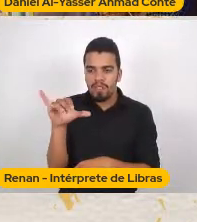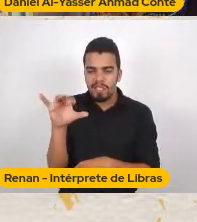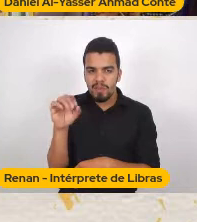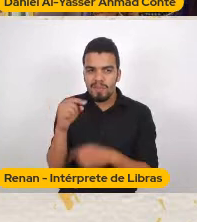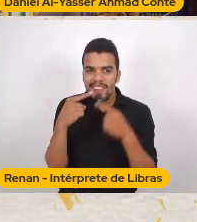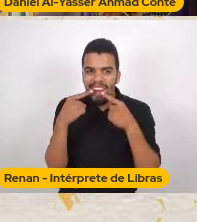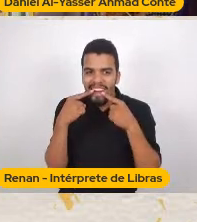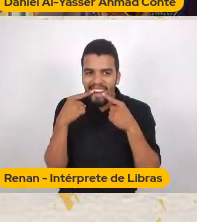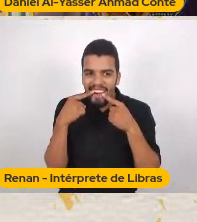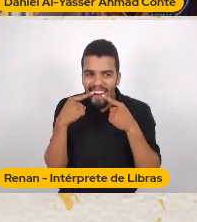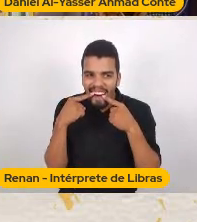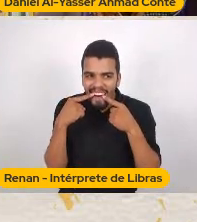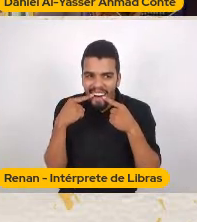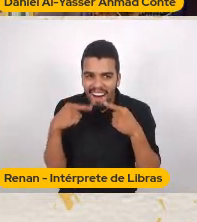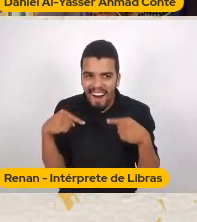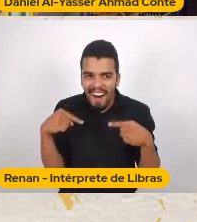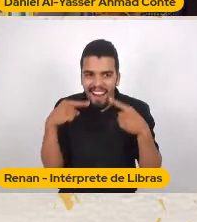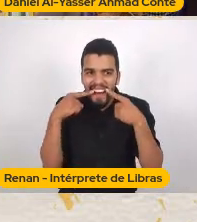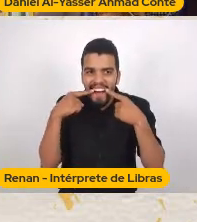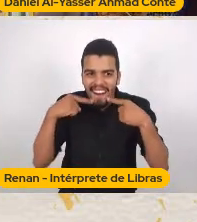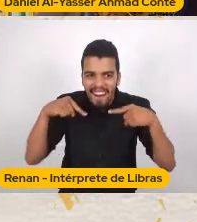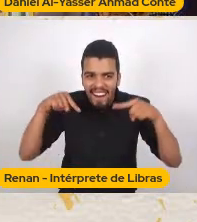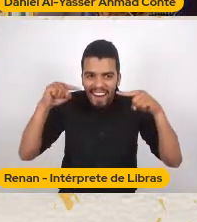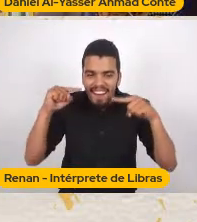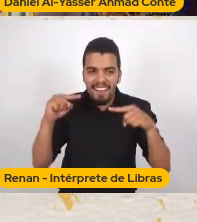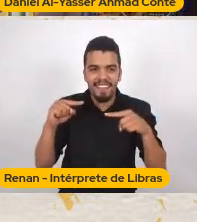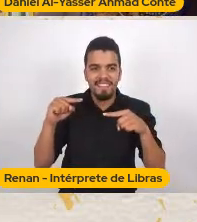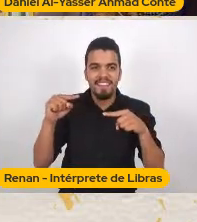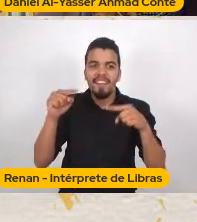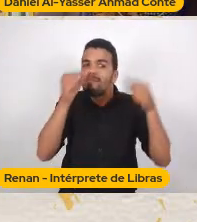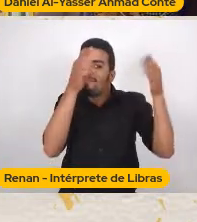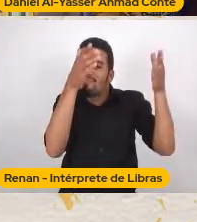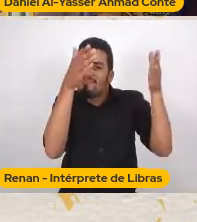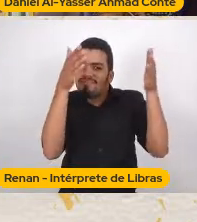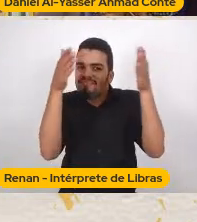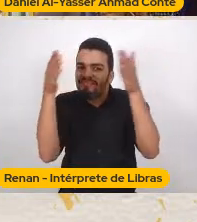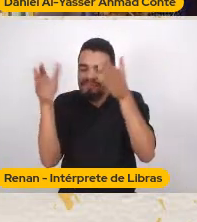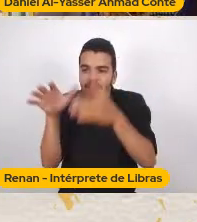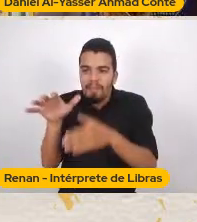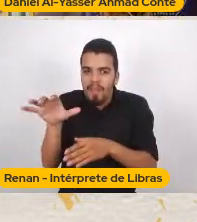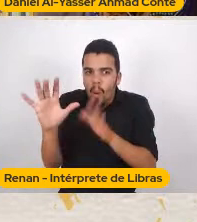fogo Na casa do Leôncio Destrói a casa Do Leôncio Rouba a comida Do Leôncio